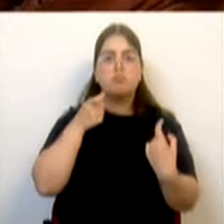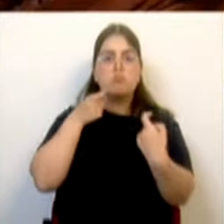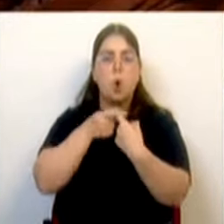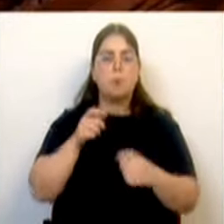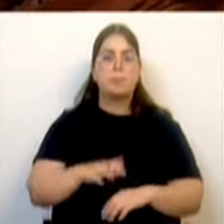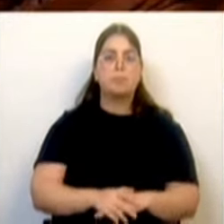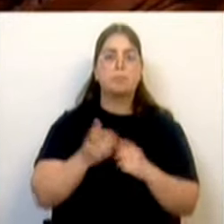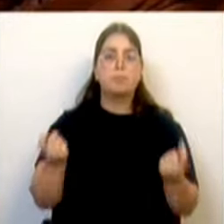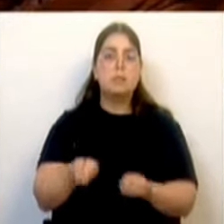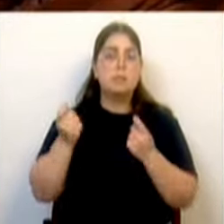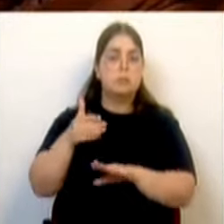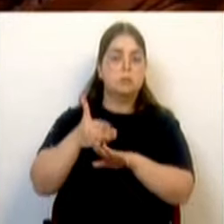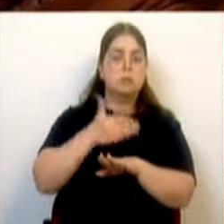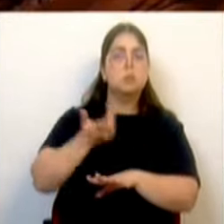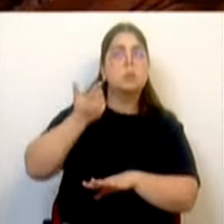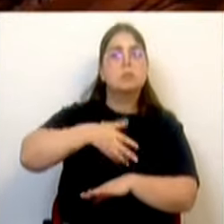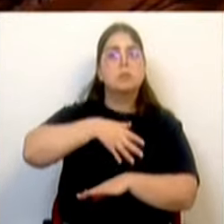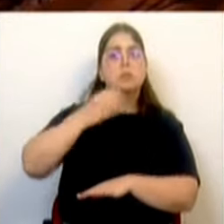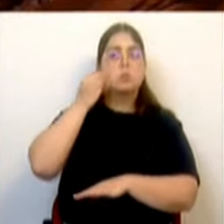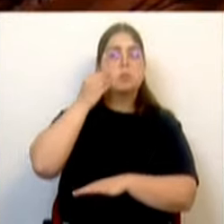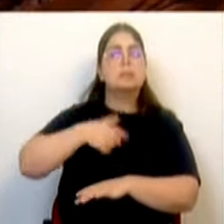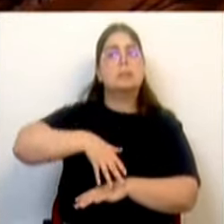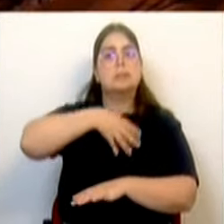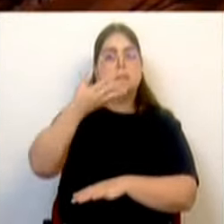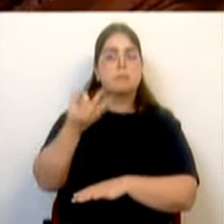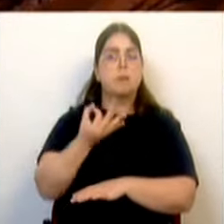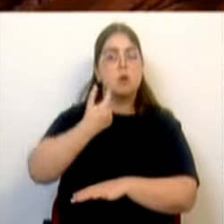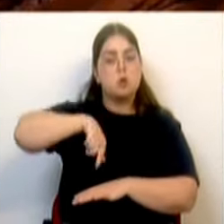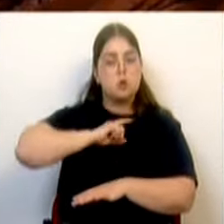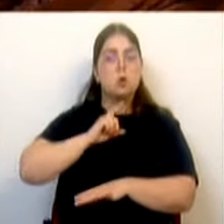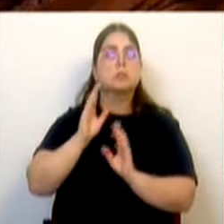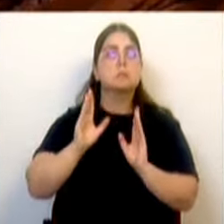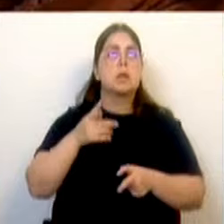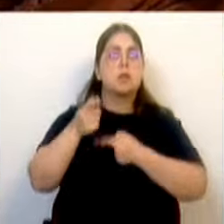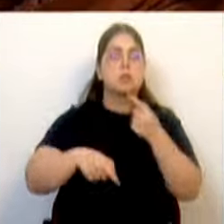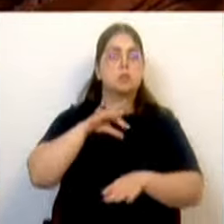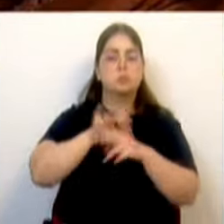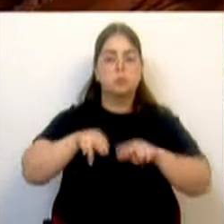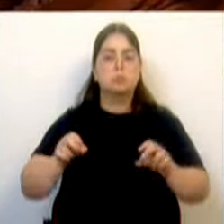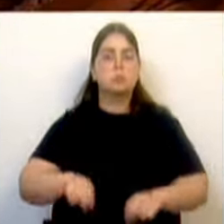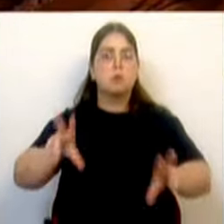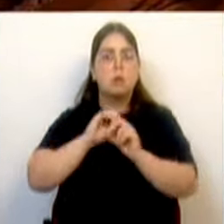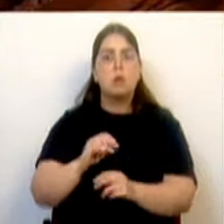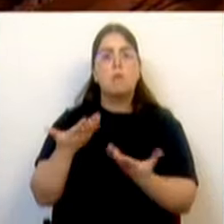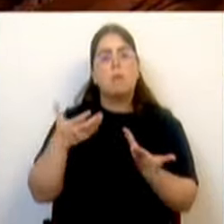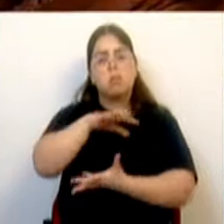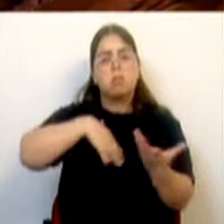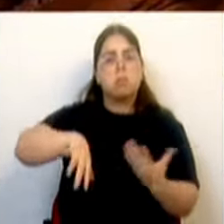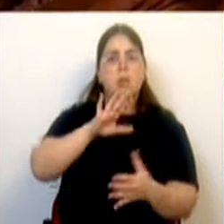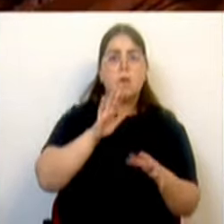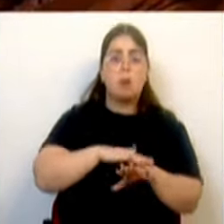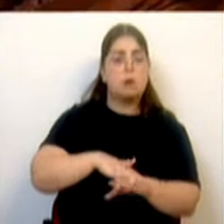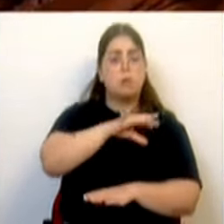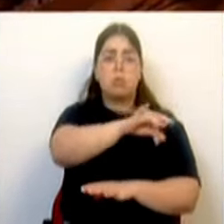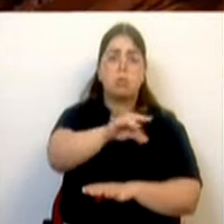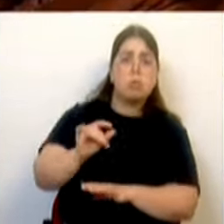Nós precisamos do hospital novo e, creio que, se nos embrulharmos em discussões apenas focadas na localização, estamos a